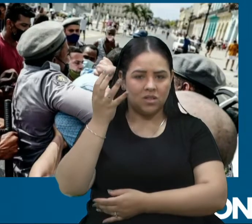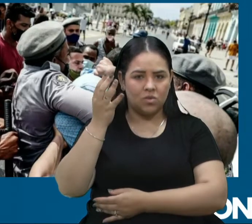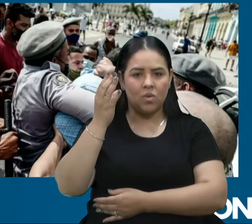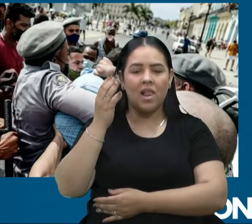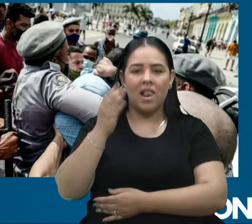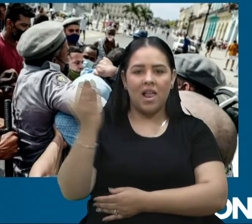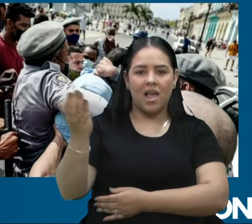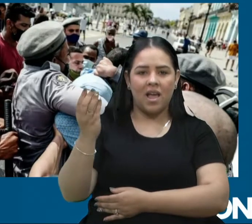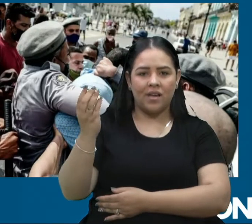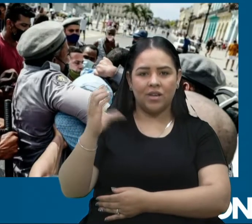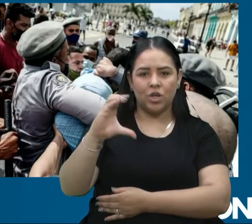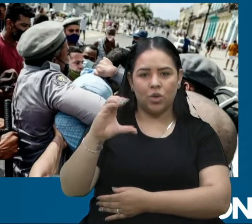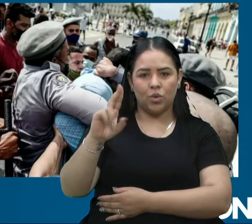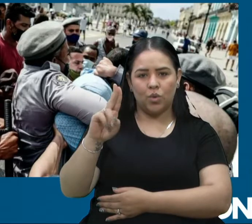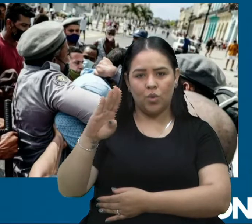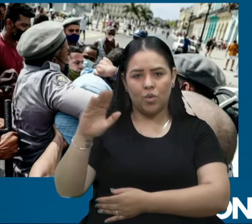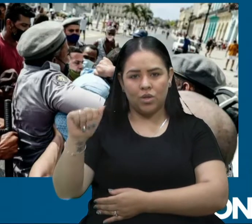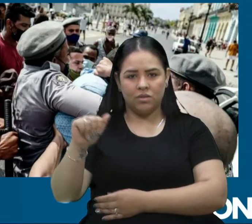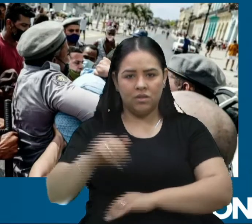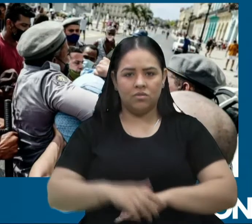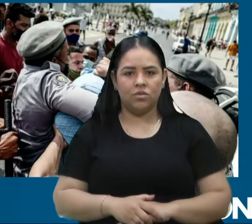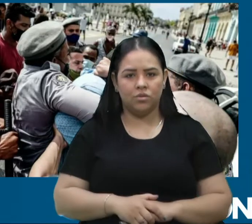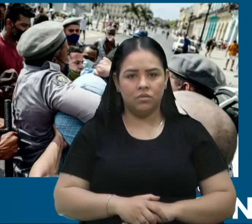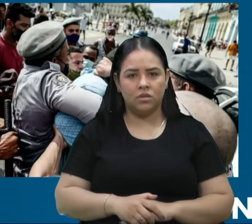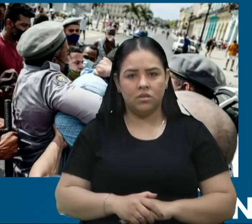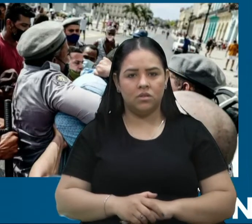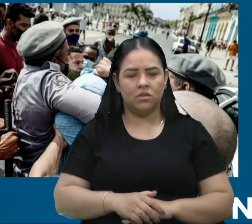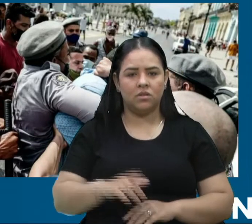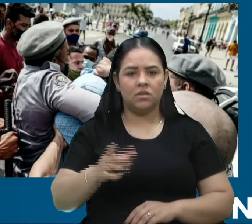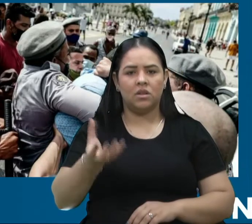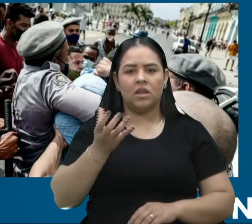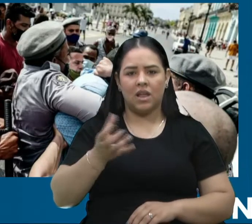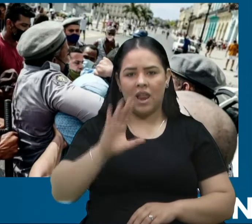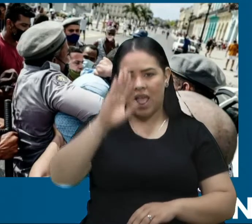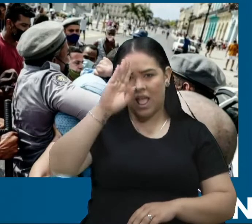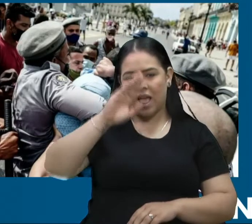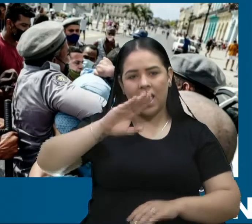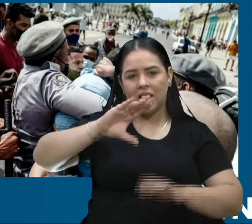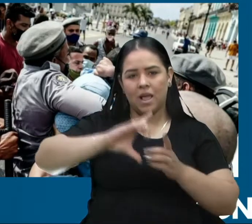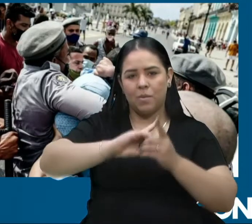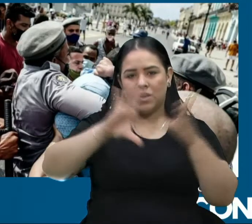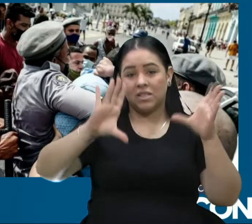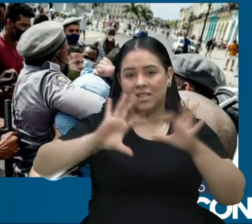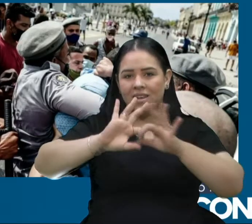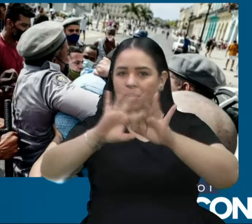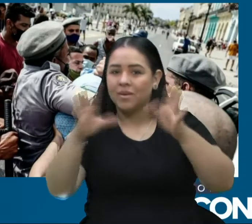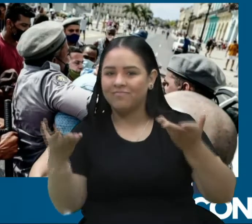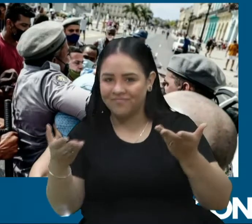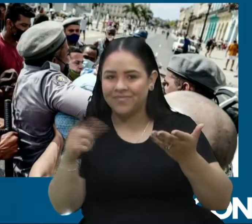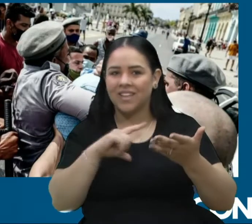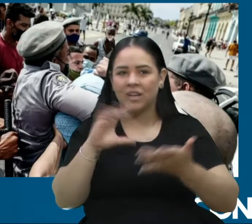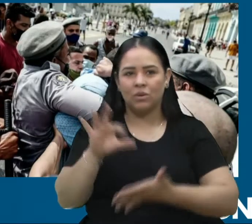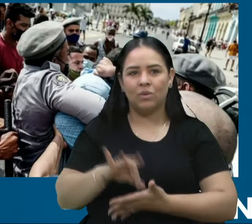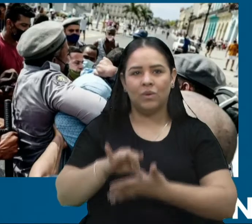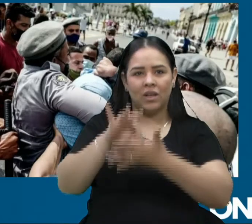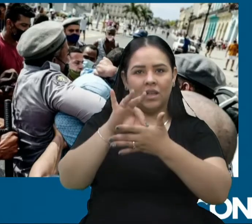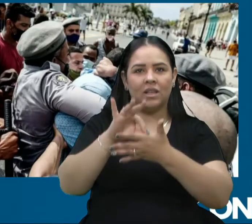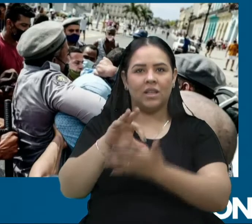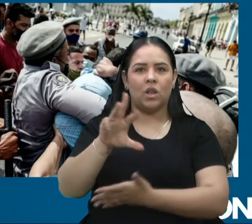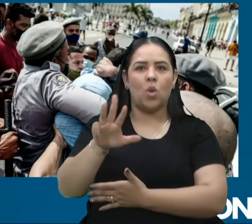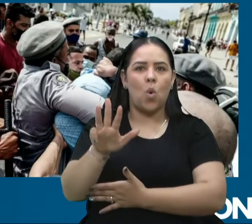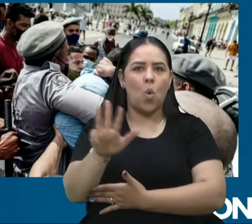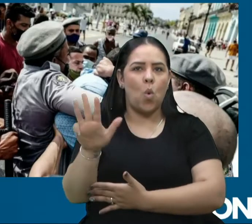por pessoas que querem democracia e liberdade. Como a gente pode ver ali nas imagens, o grande líder petista, Luiz Inácio Lula da Silva,